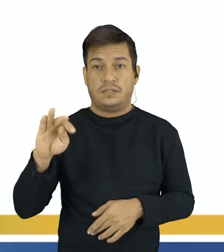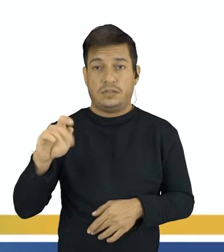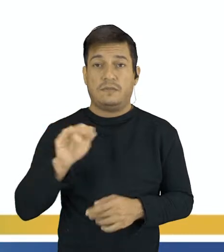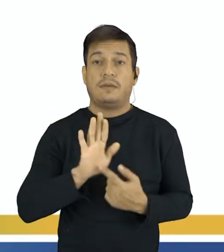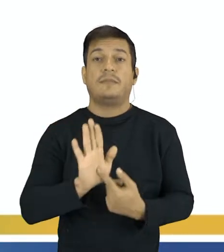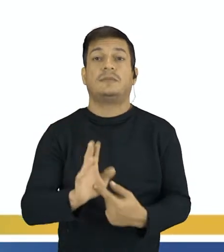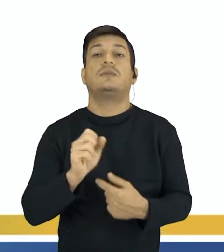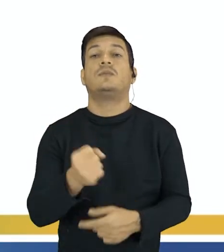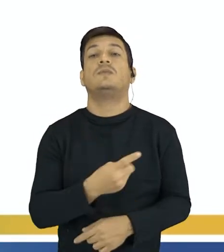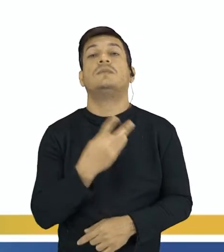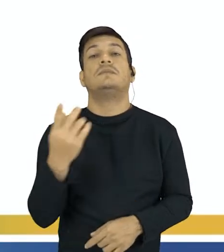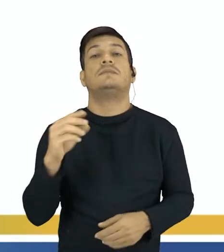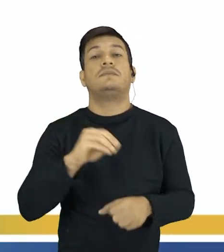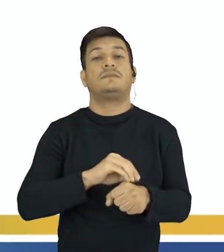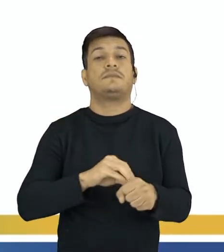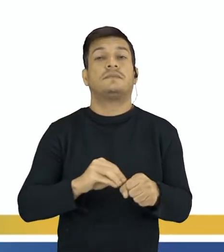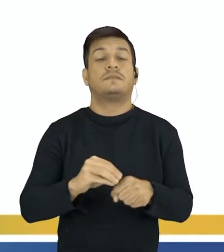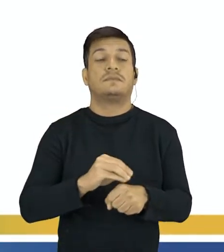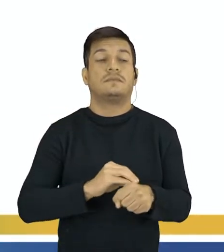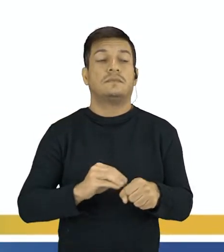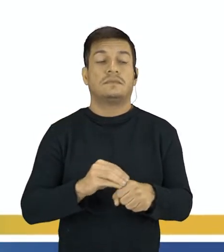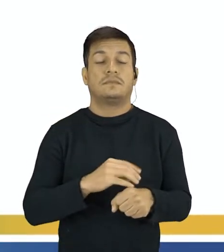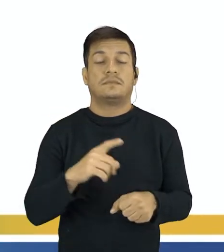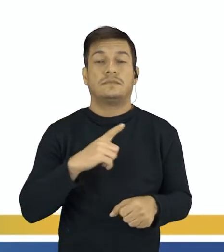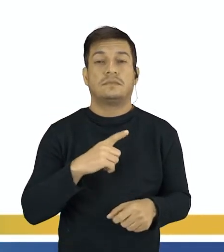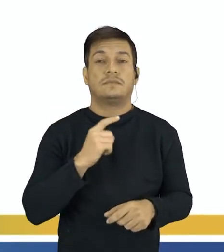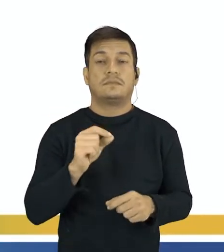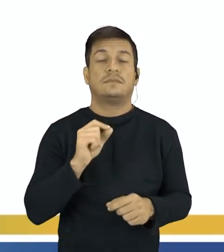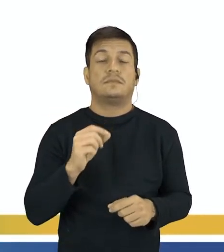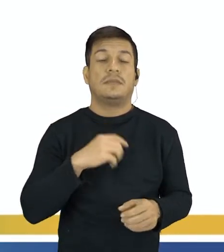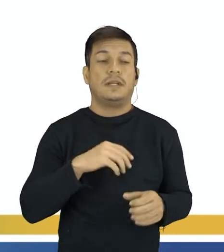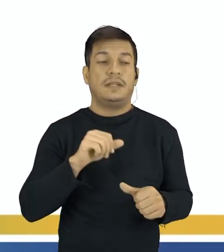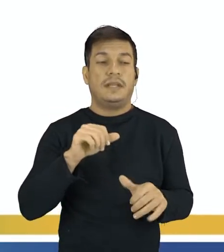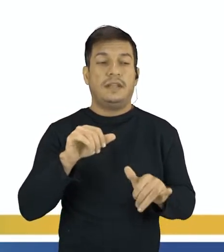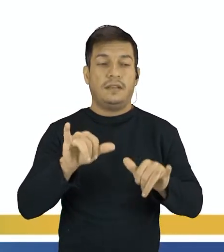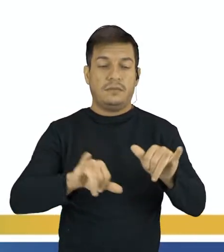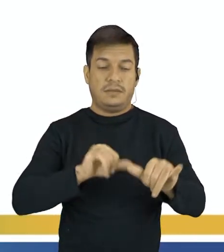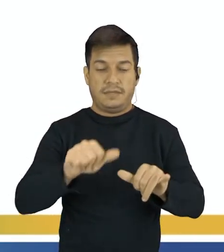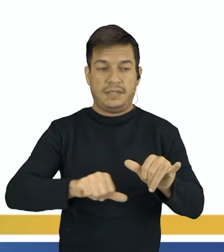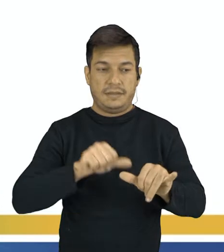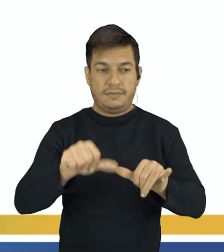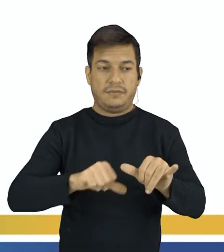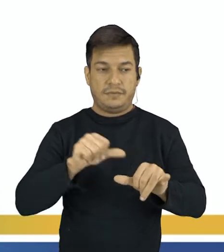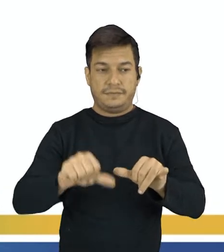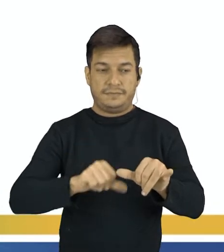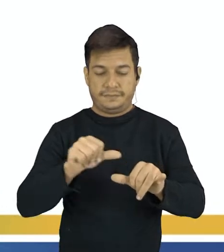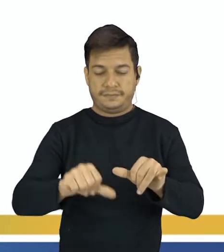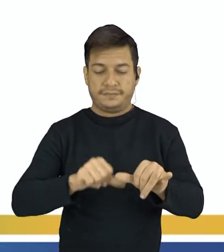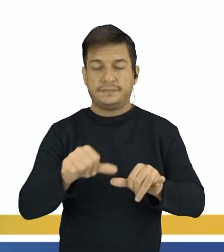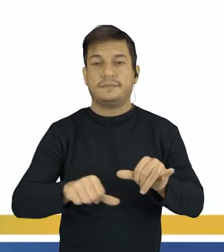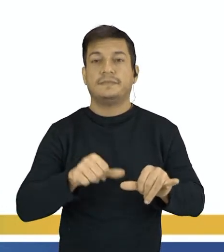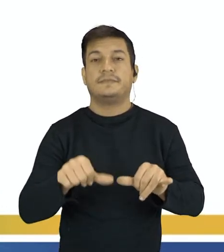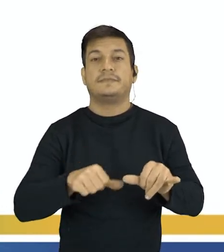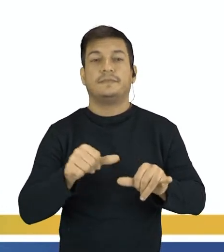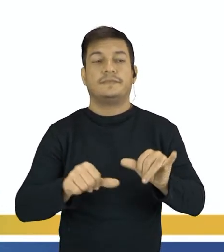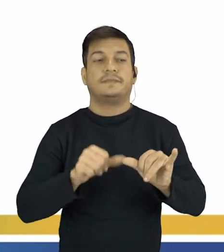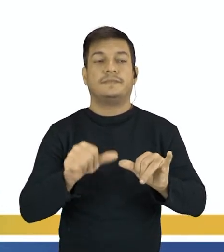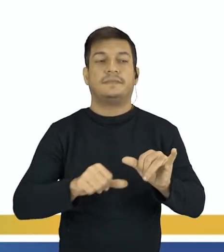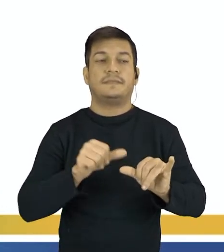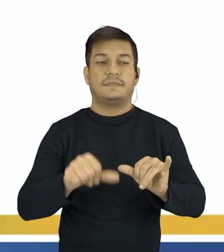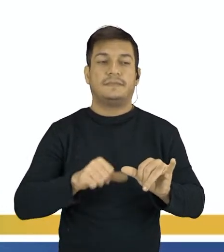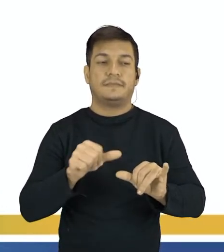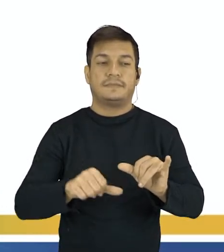moléculas daquela substância estão presentes naquela reação química. Já o índice, ele vai indicar para a gente